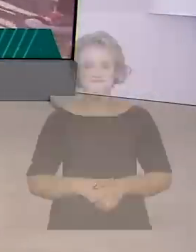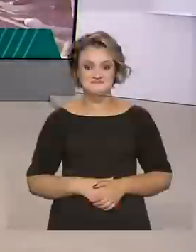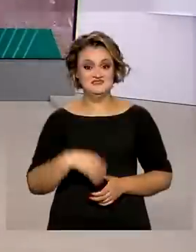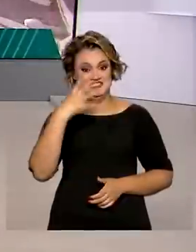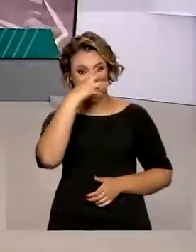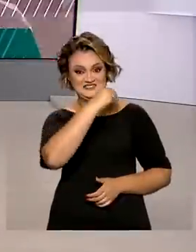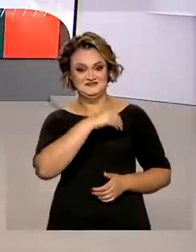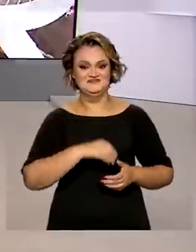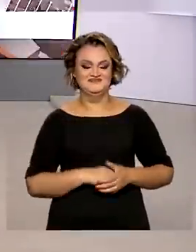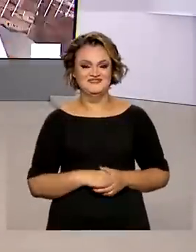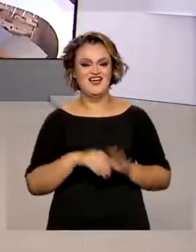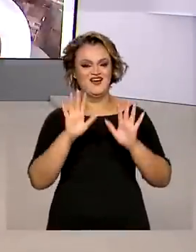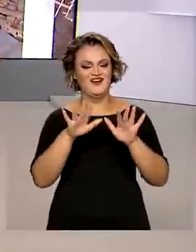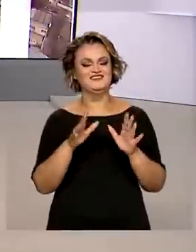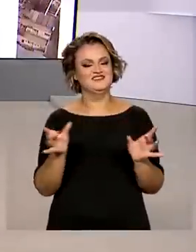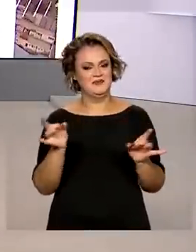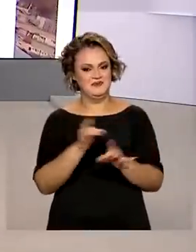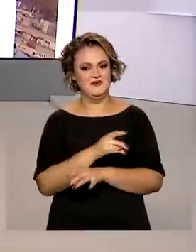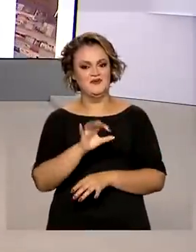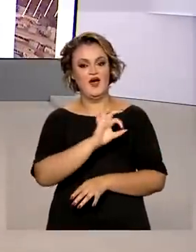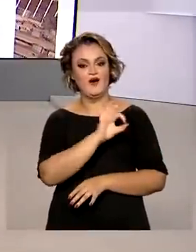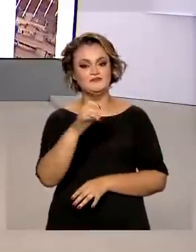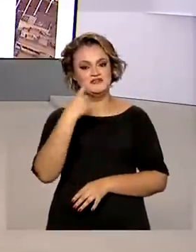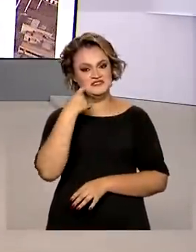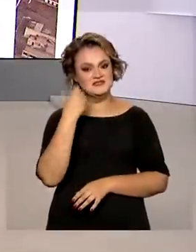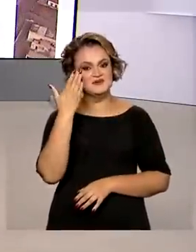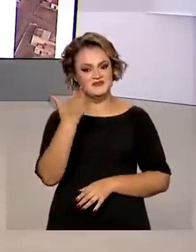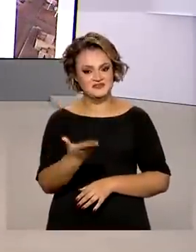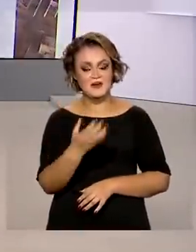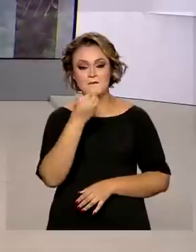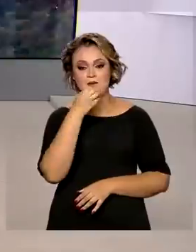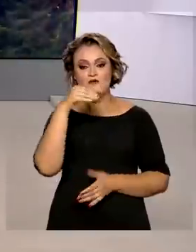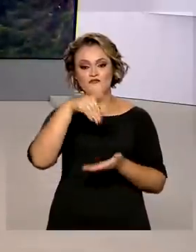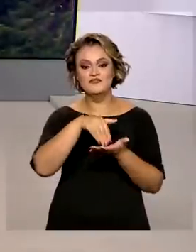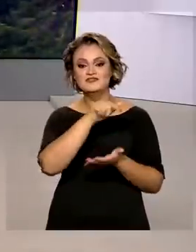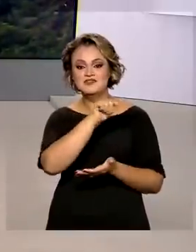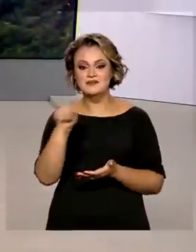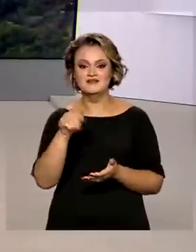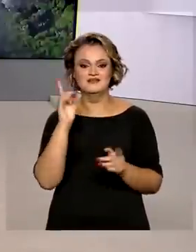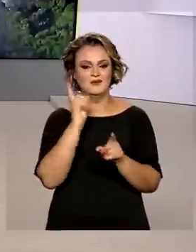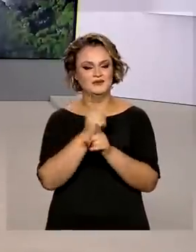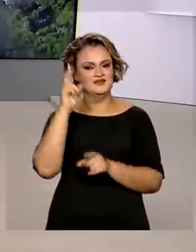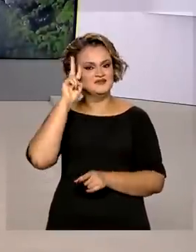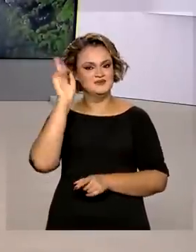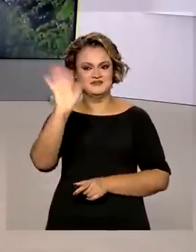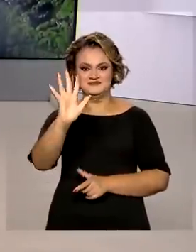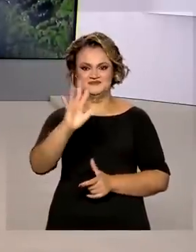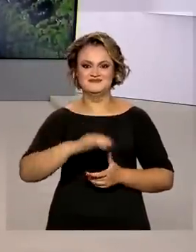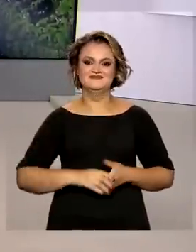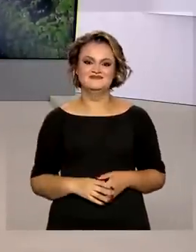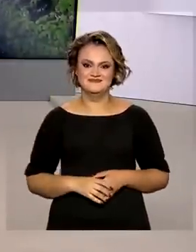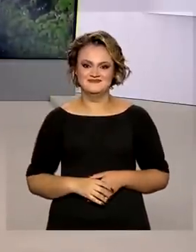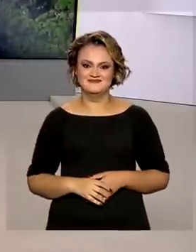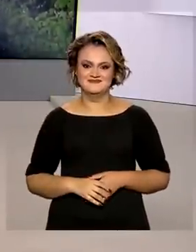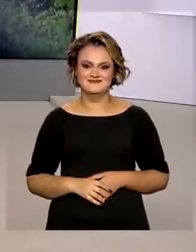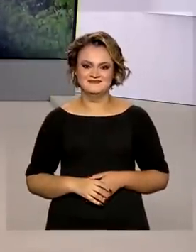Bonito, né? Olha, a gente fica por aqui. Uma ótima sexta-feira para você, um excelente fim de semana e até segunda. Tchau, tchau!